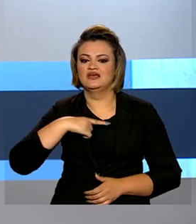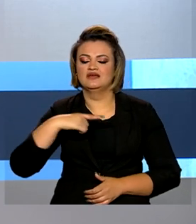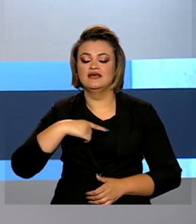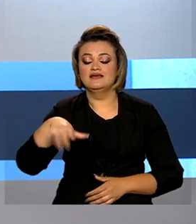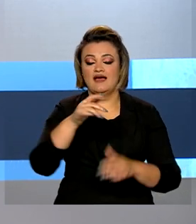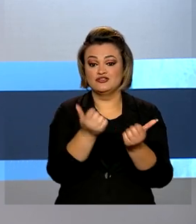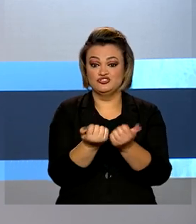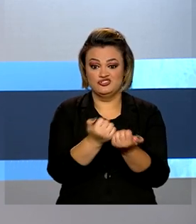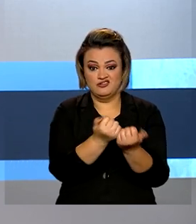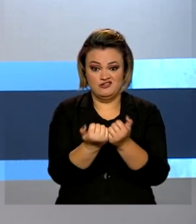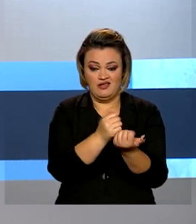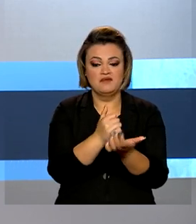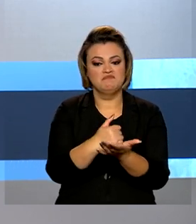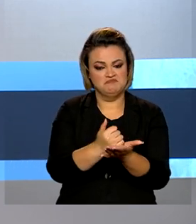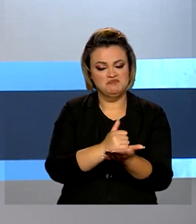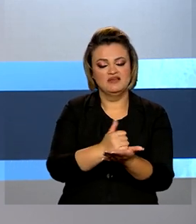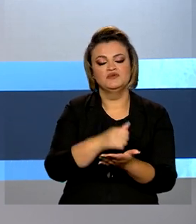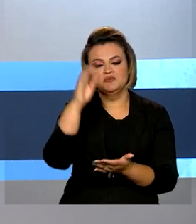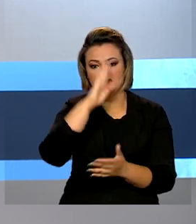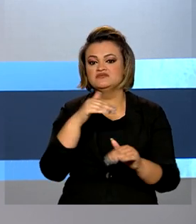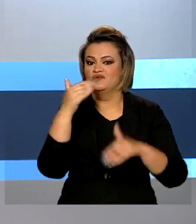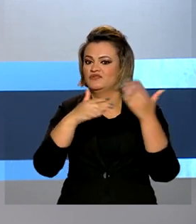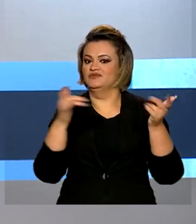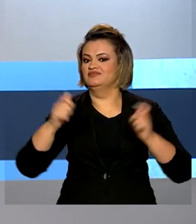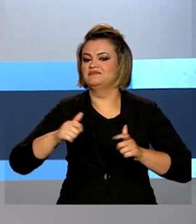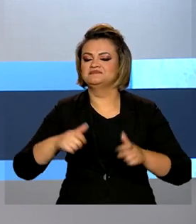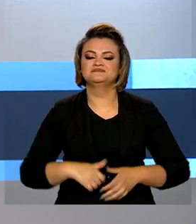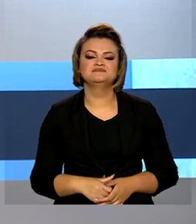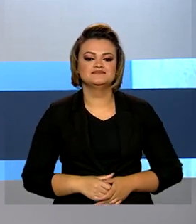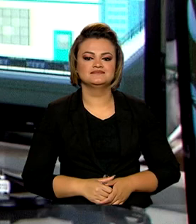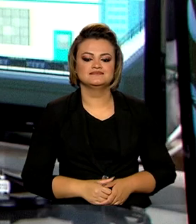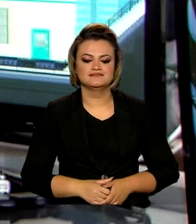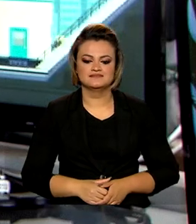games deve ser ampliado no Brasil com a nova tecnologia.